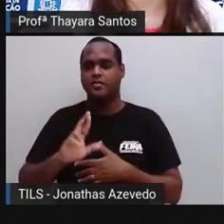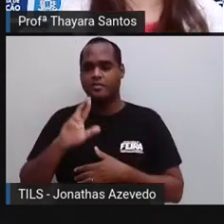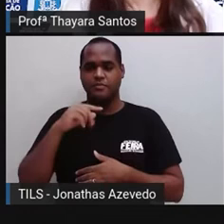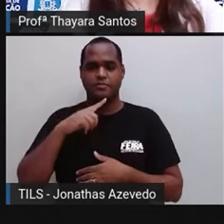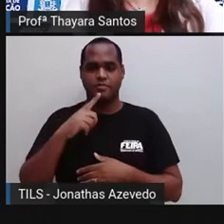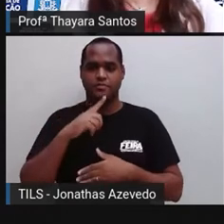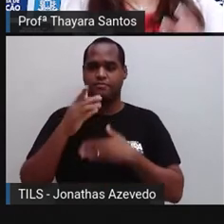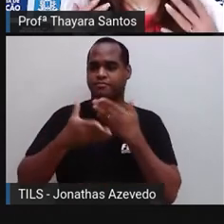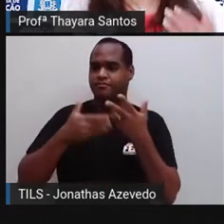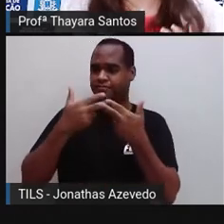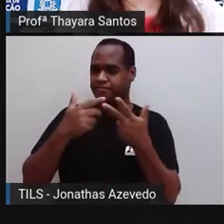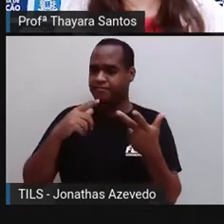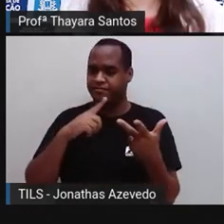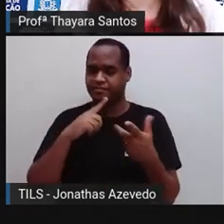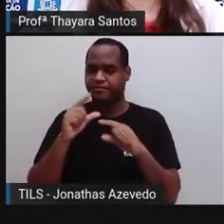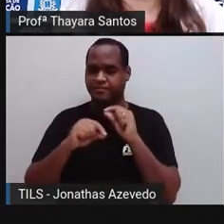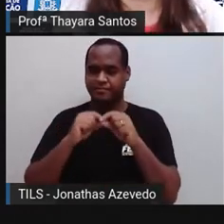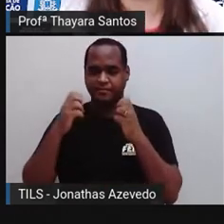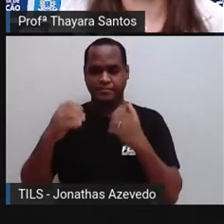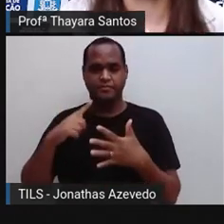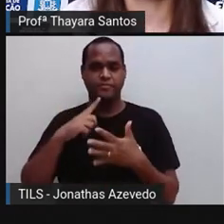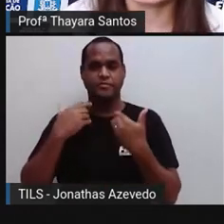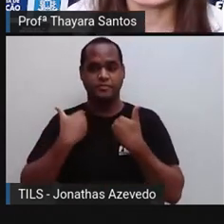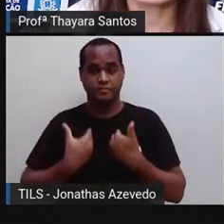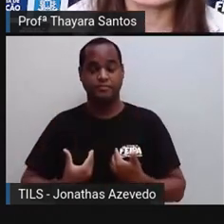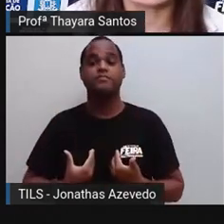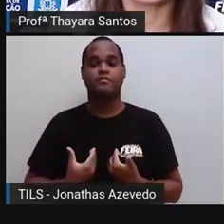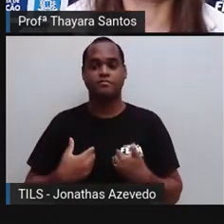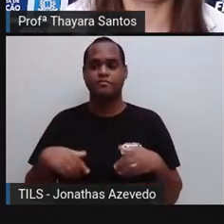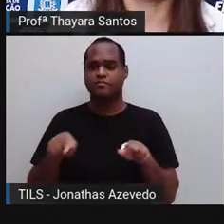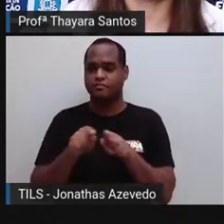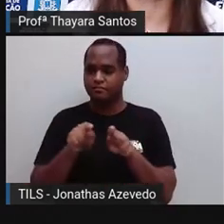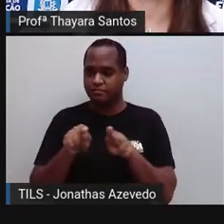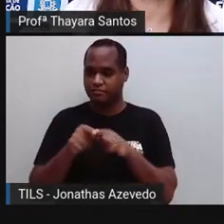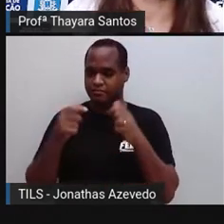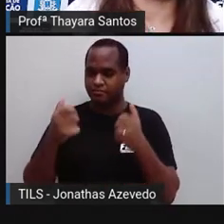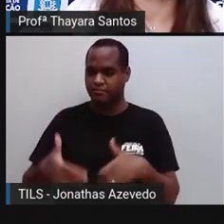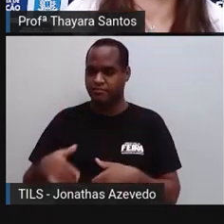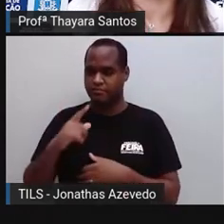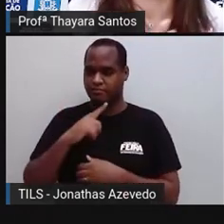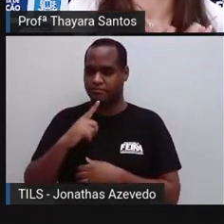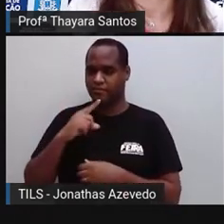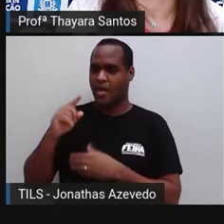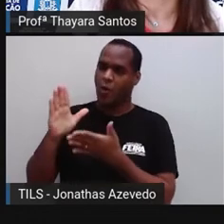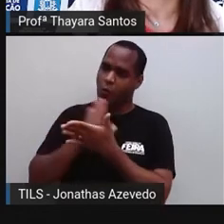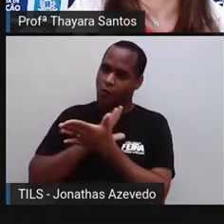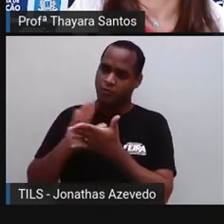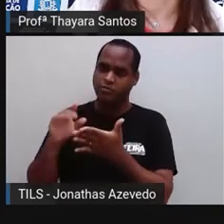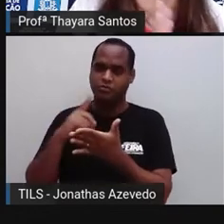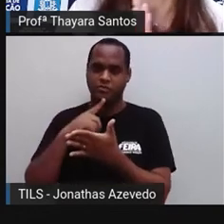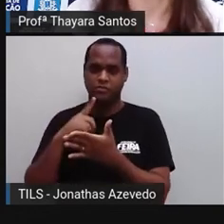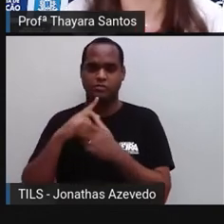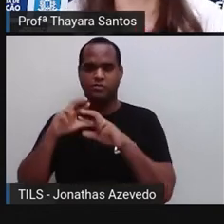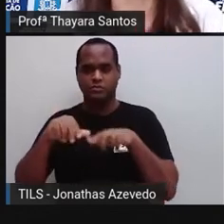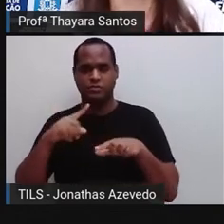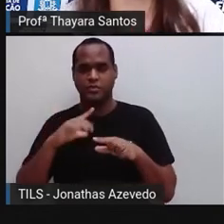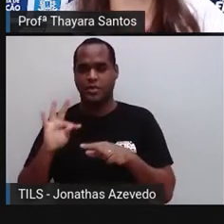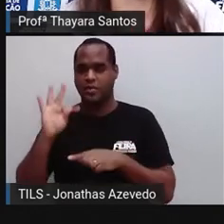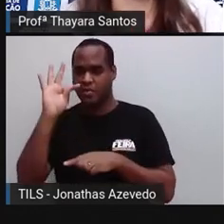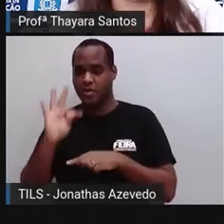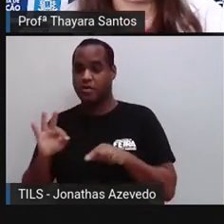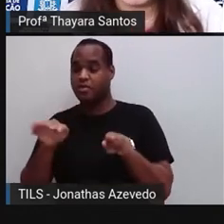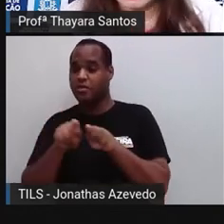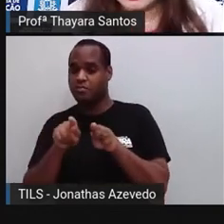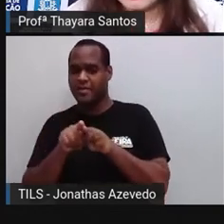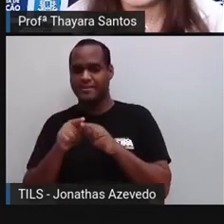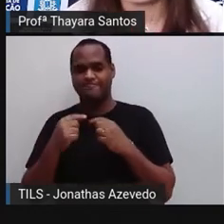por manter o equilíbrio do nosso corpo. E, para isso, ele controla algumas funções, como regulação da temperatura e também do gasto